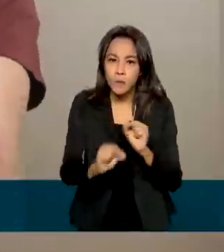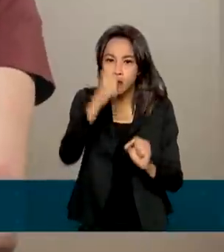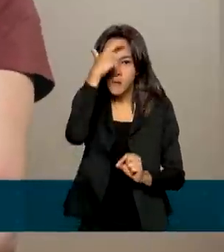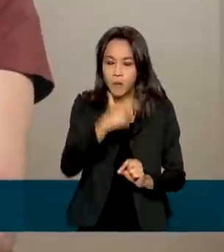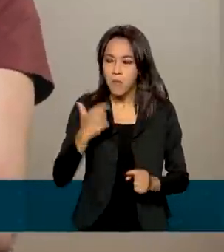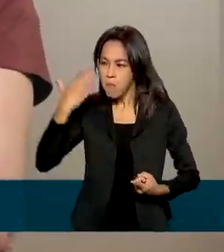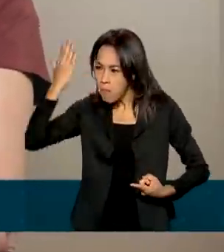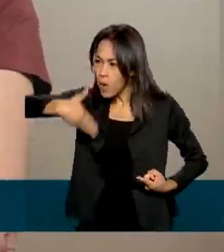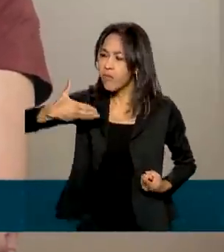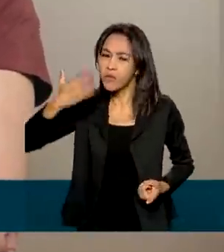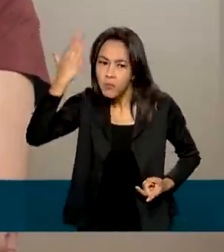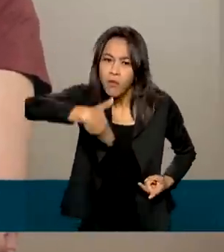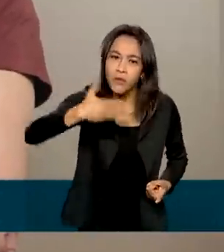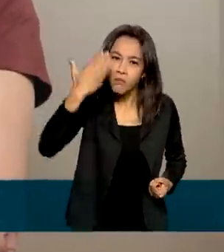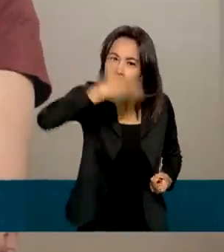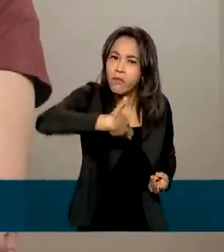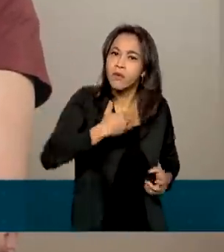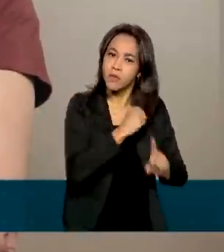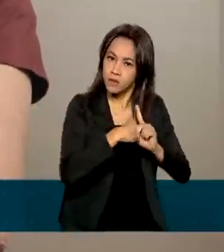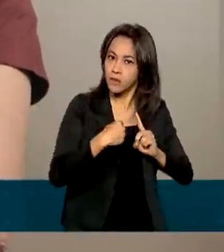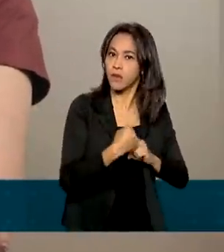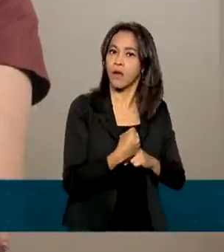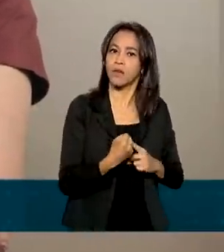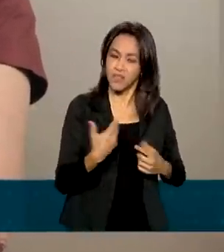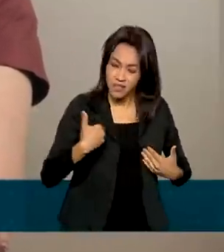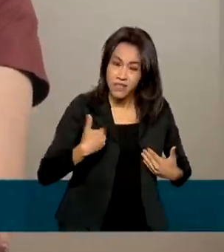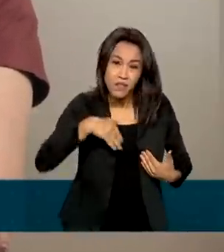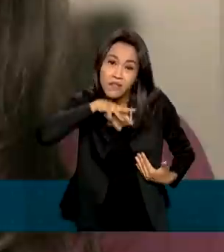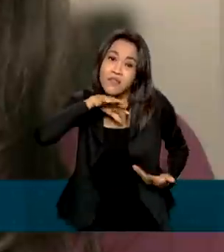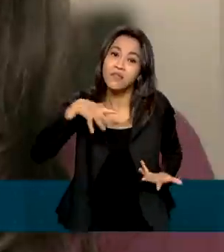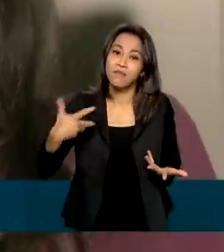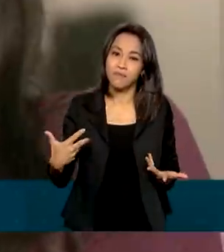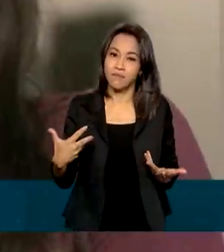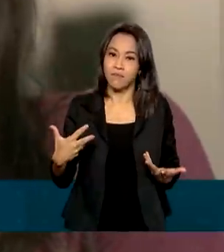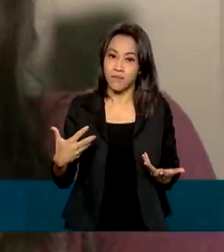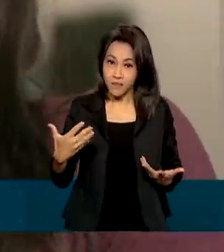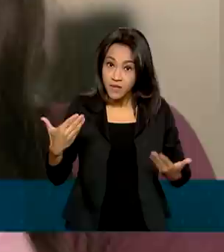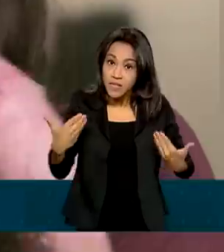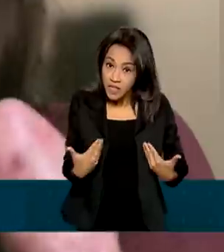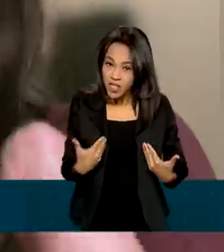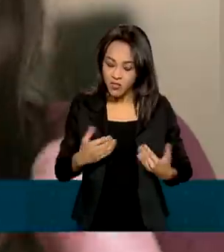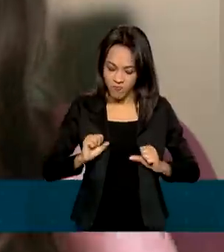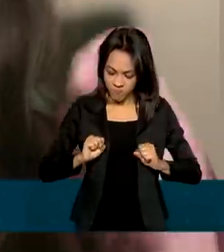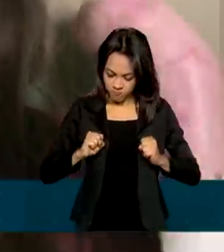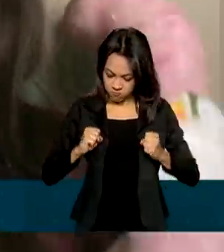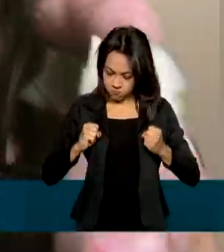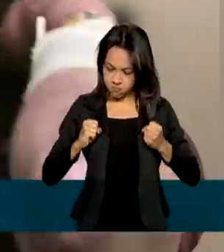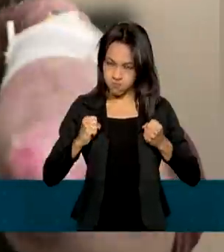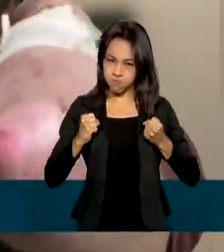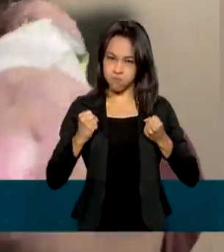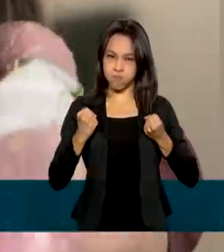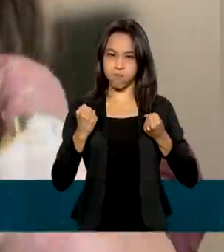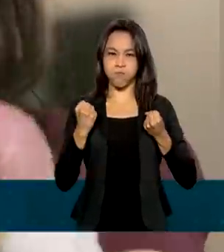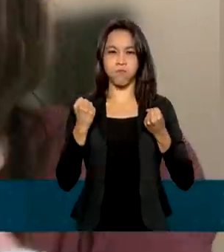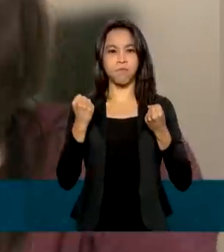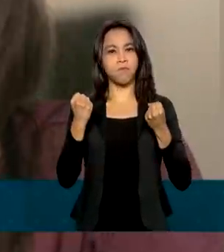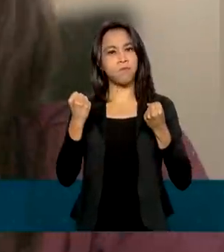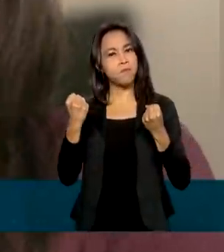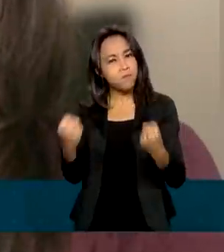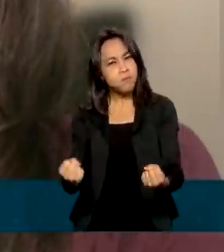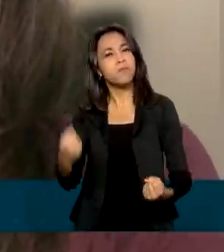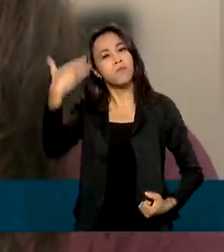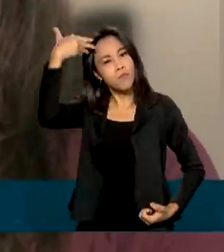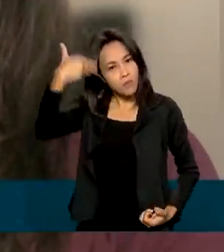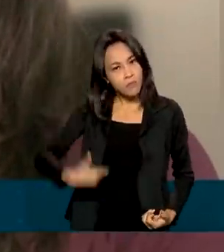provando coisas para a sociedade. Isso é péssimo. Isso é o que me fez crescer muito, como pessoa,